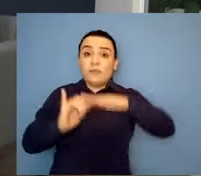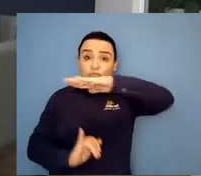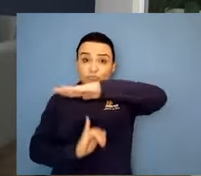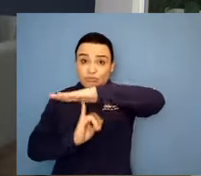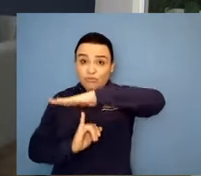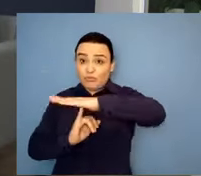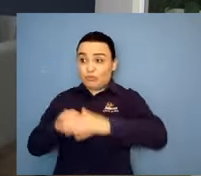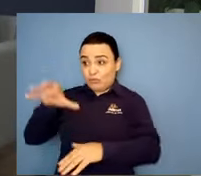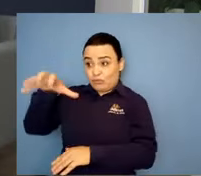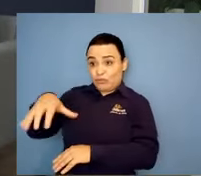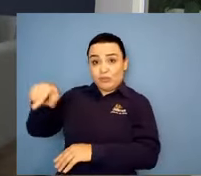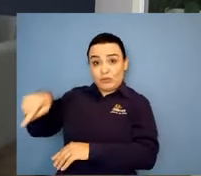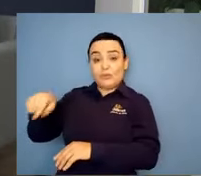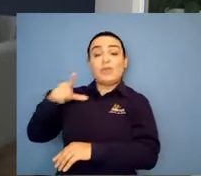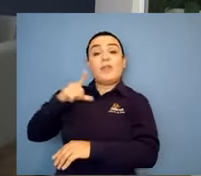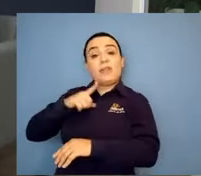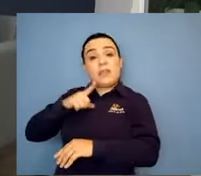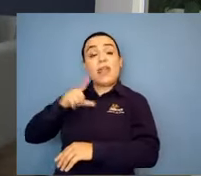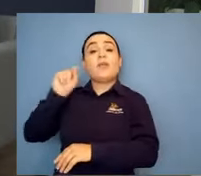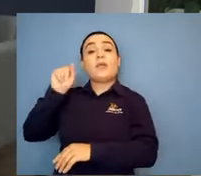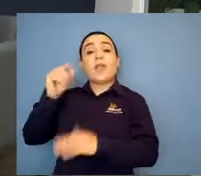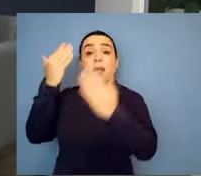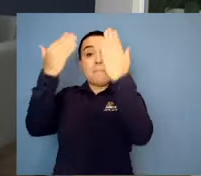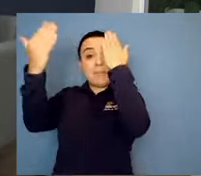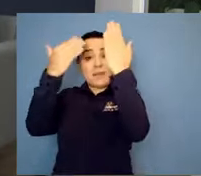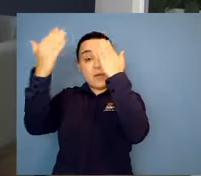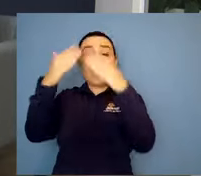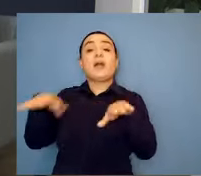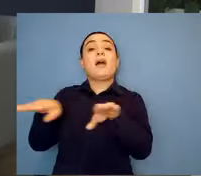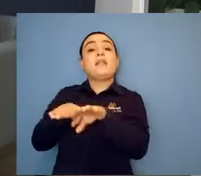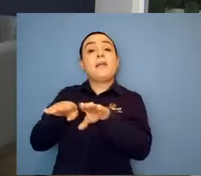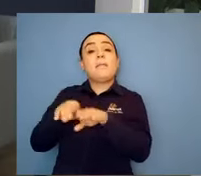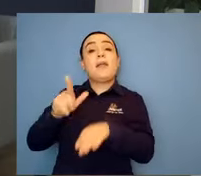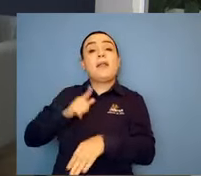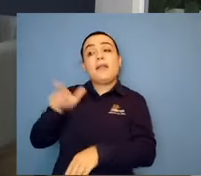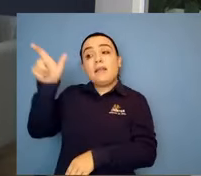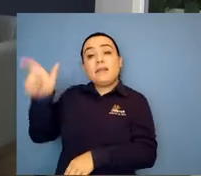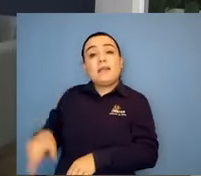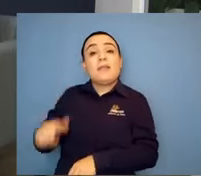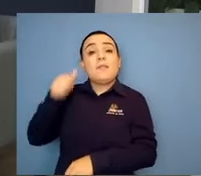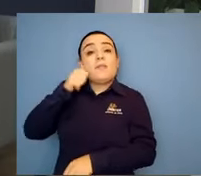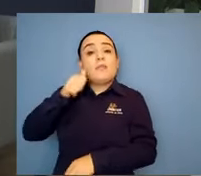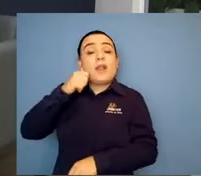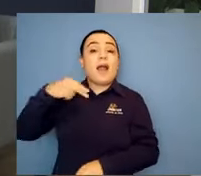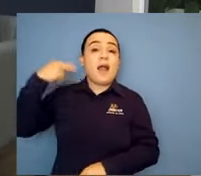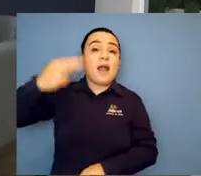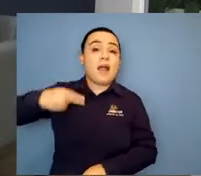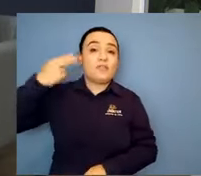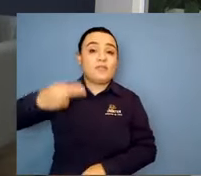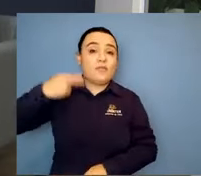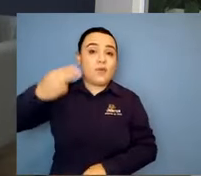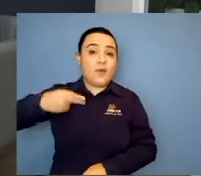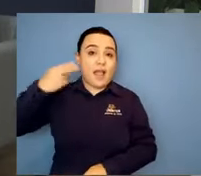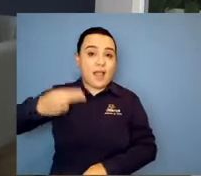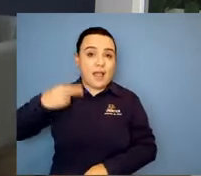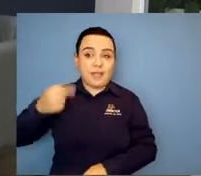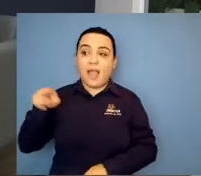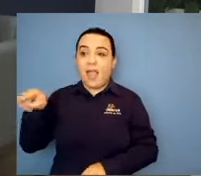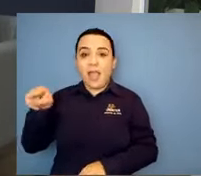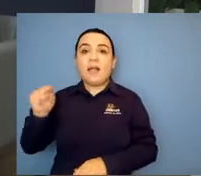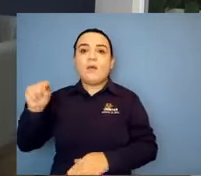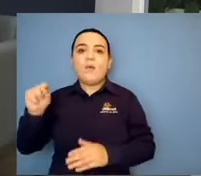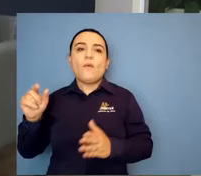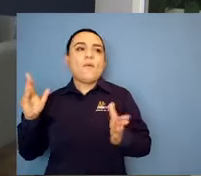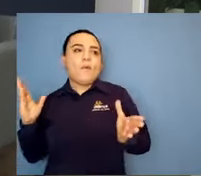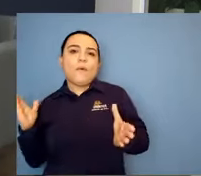advogada que entra com ação judicial sem custo. Olha que espetáculo. Sim. Porque nós sabemos que nós temos